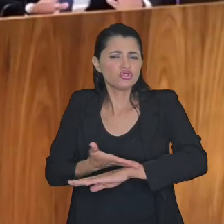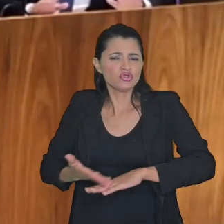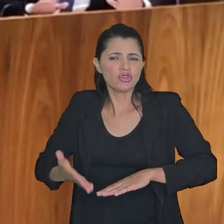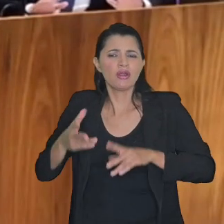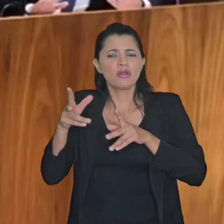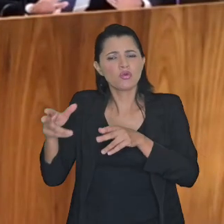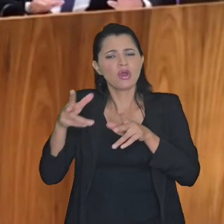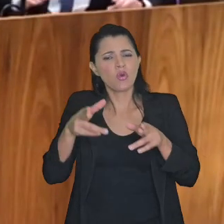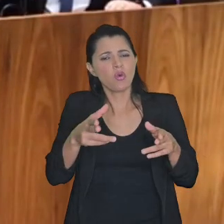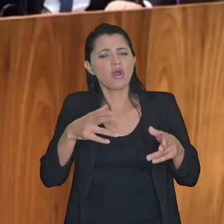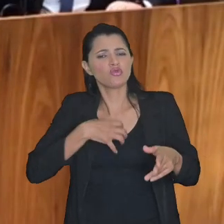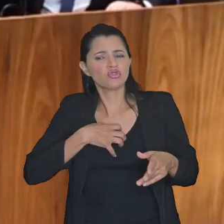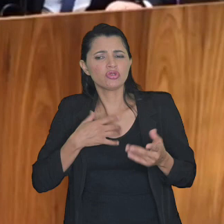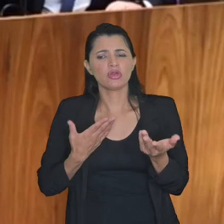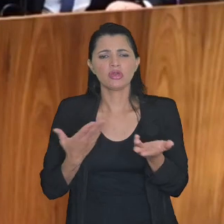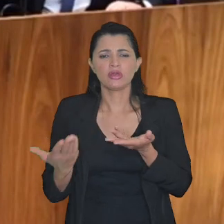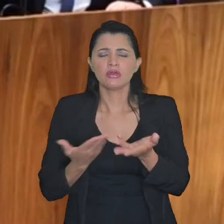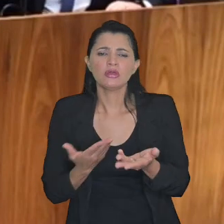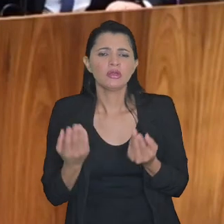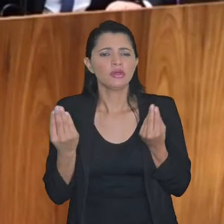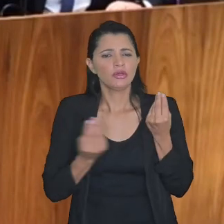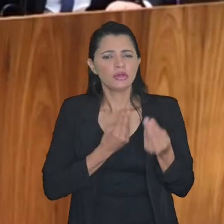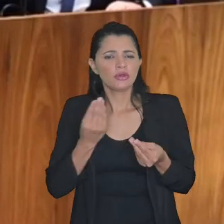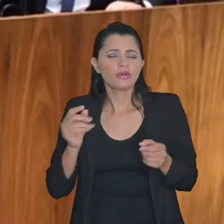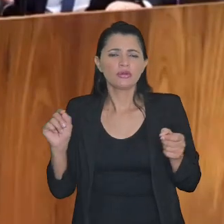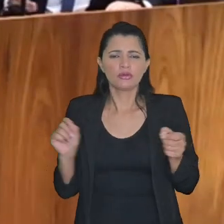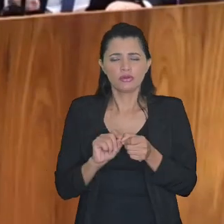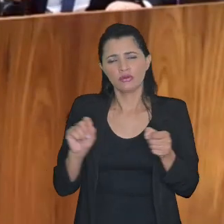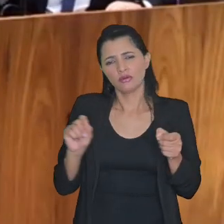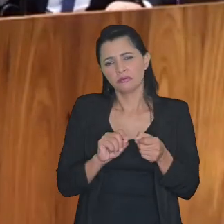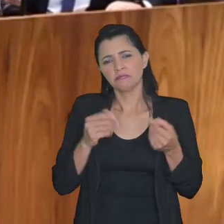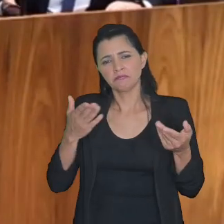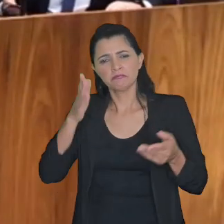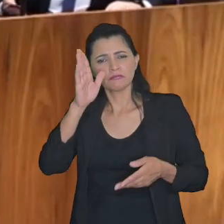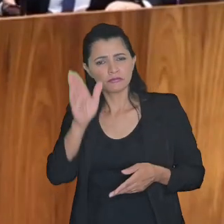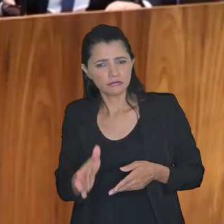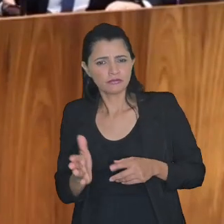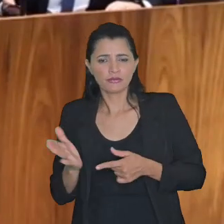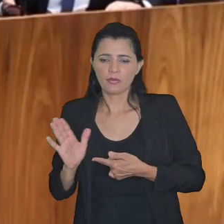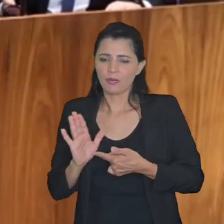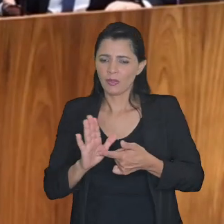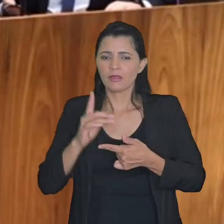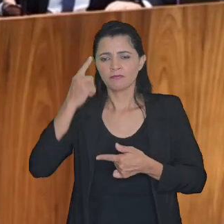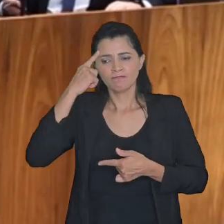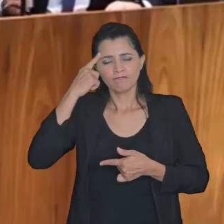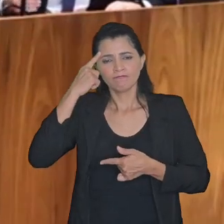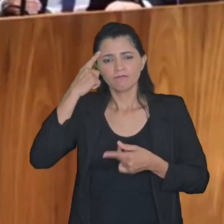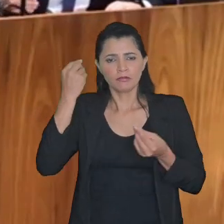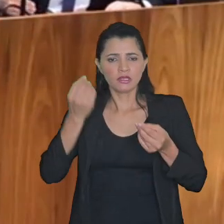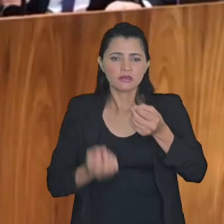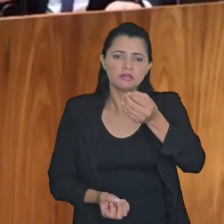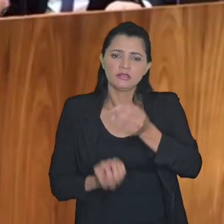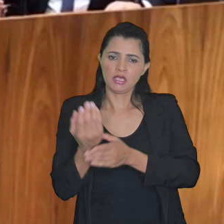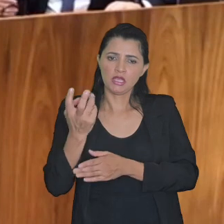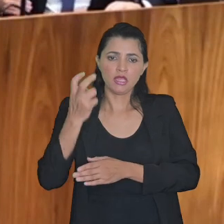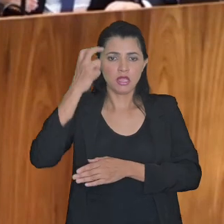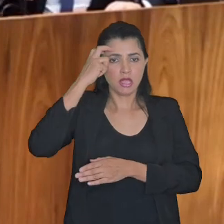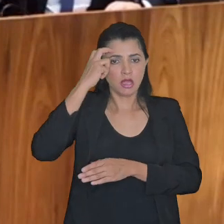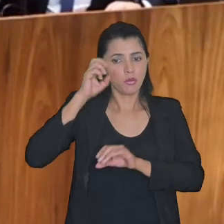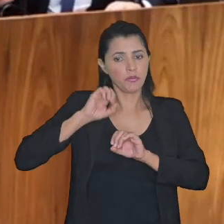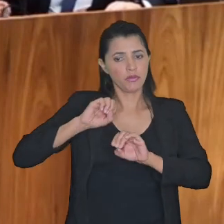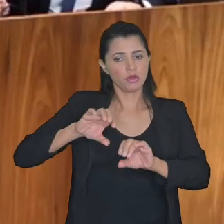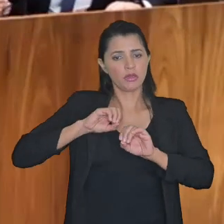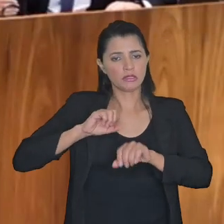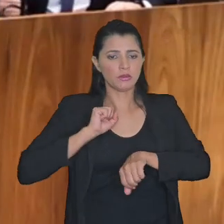tratado de maneira igual o que é ruim como o doutor Sandro acabou já trazendo essa reflexão você cria uma cultura ali